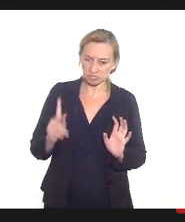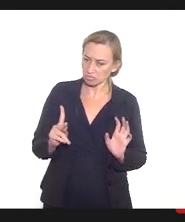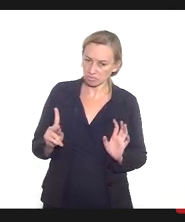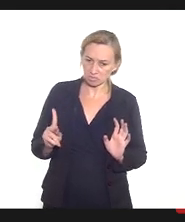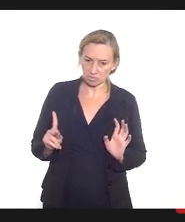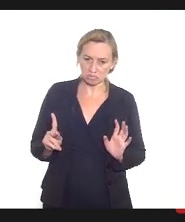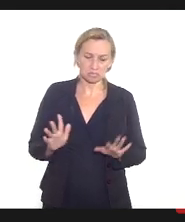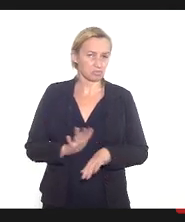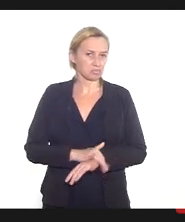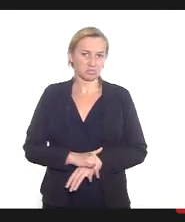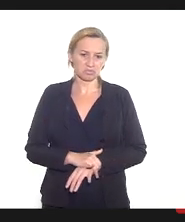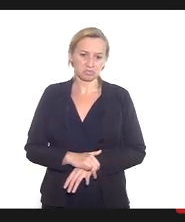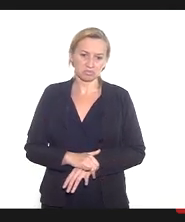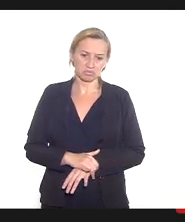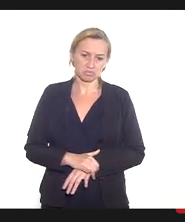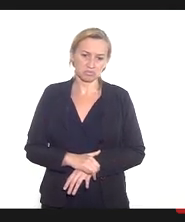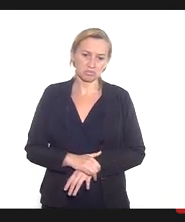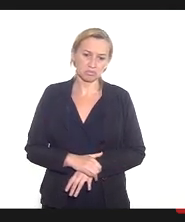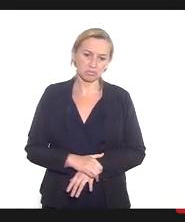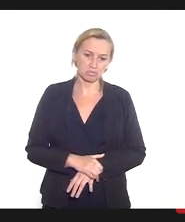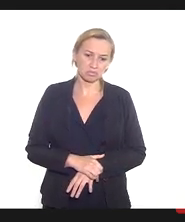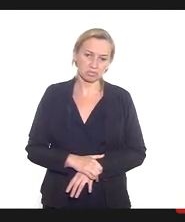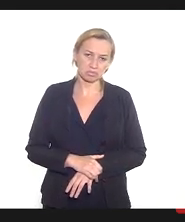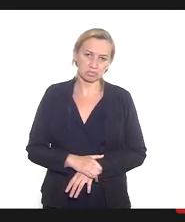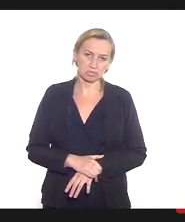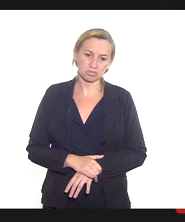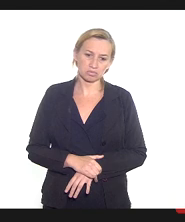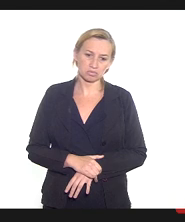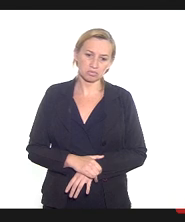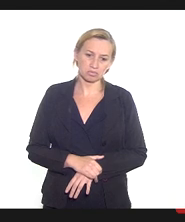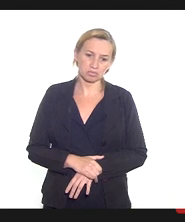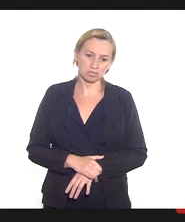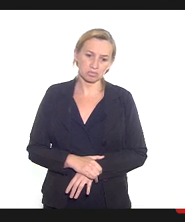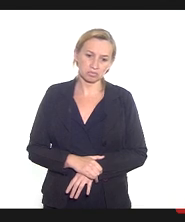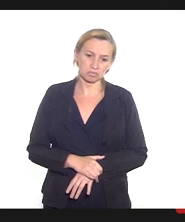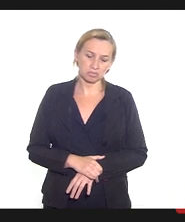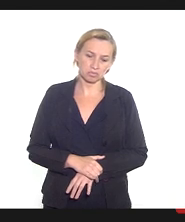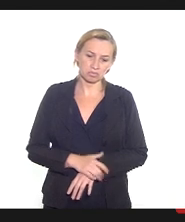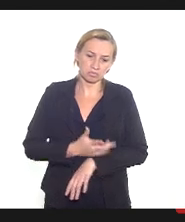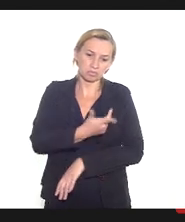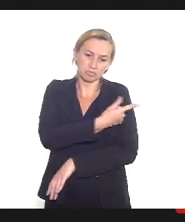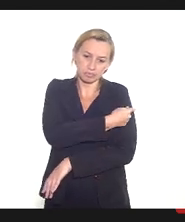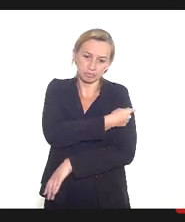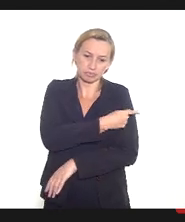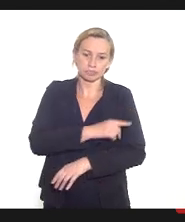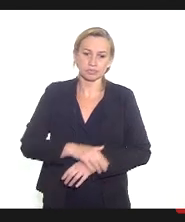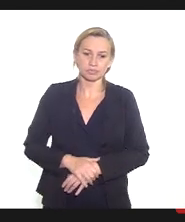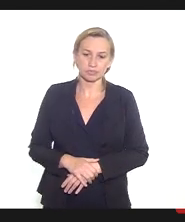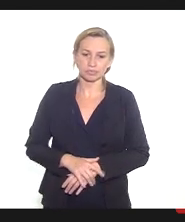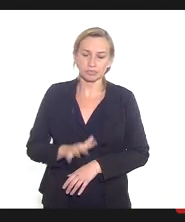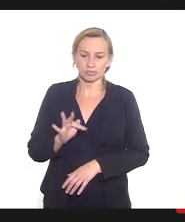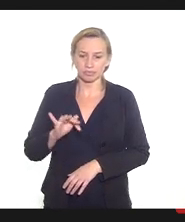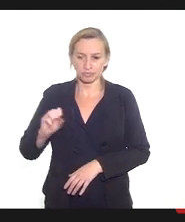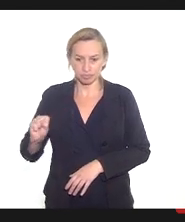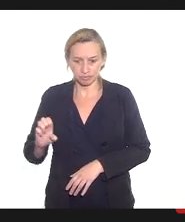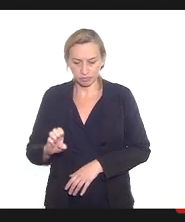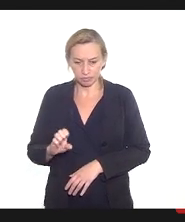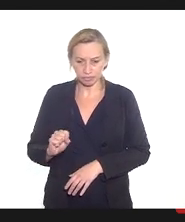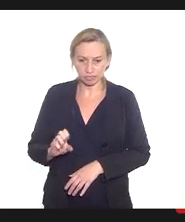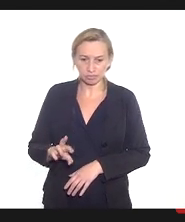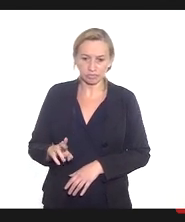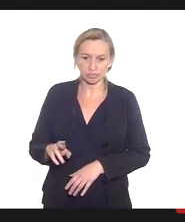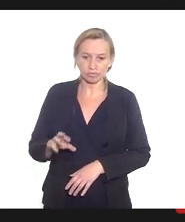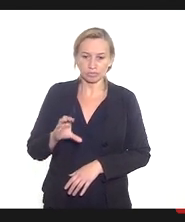ela não vai tomar e as vacinas são Pfizer e